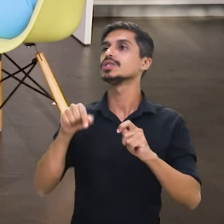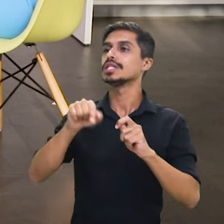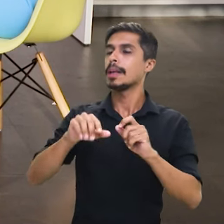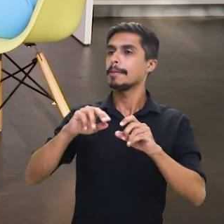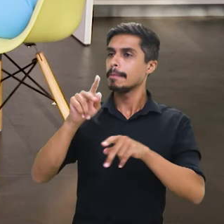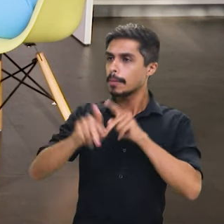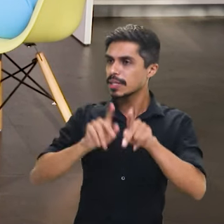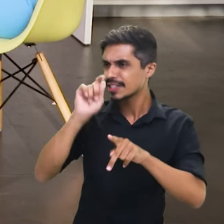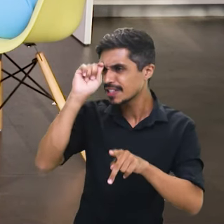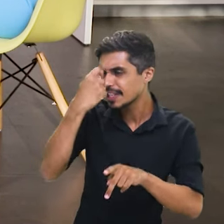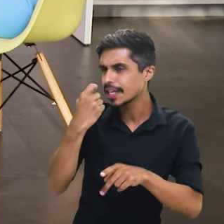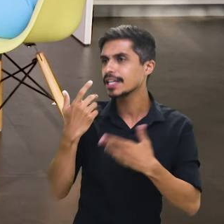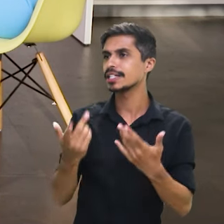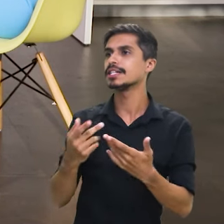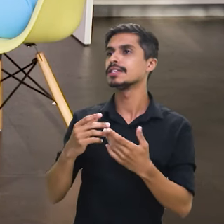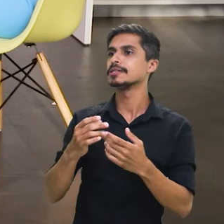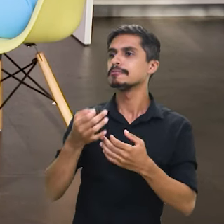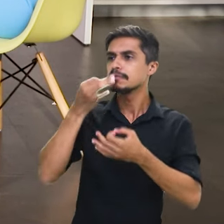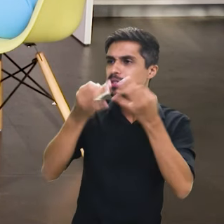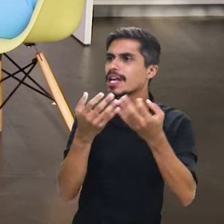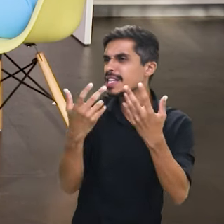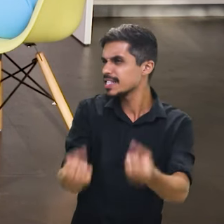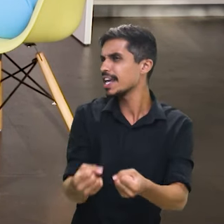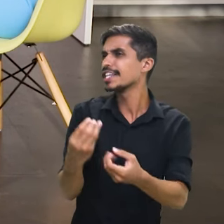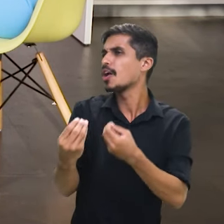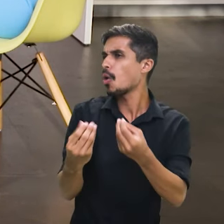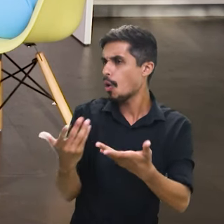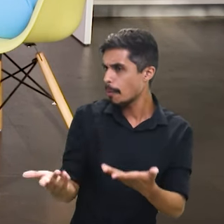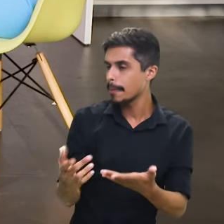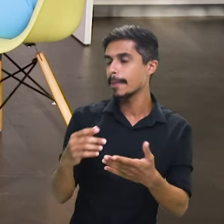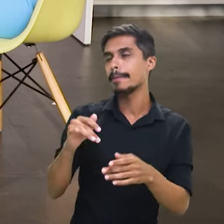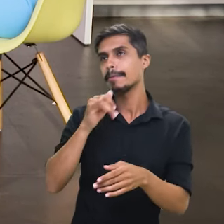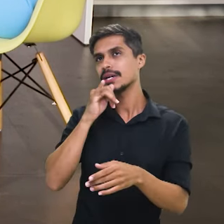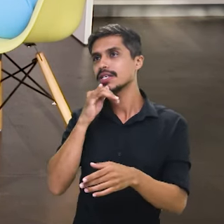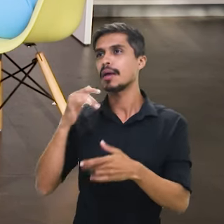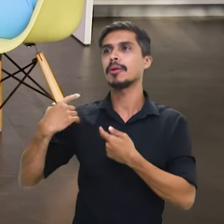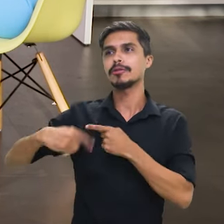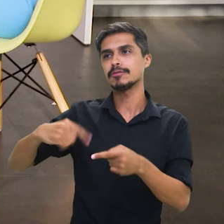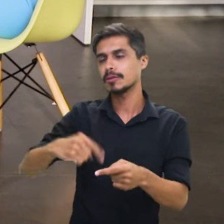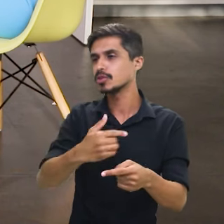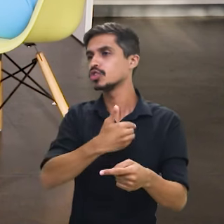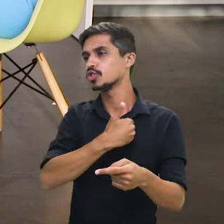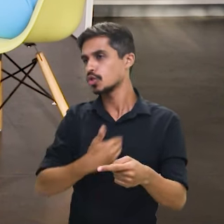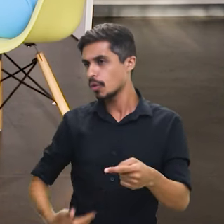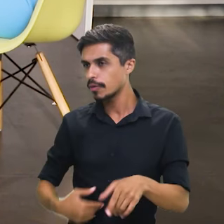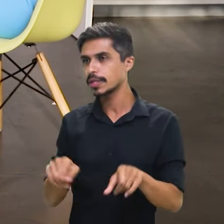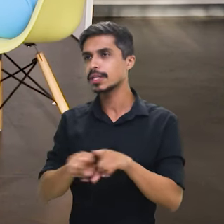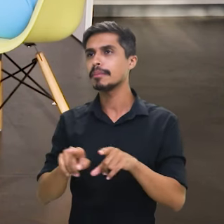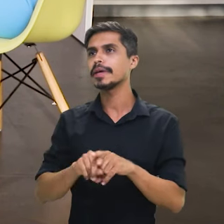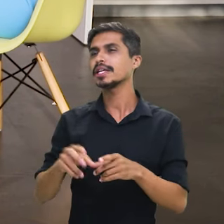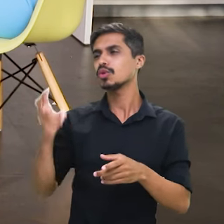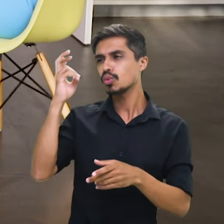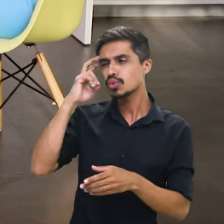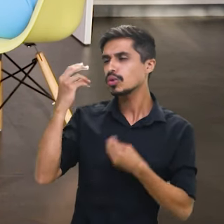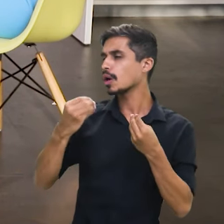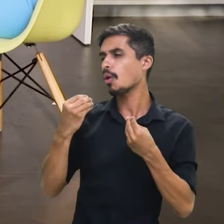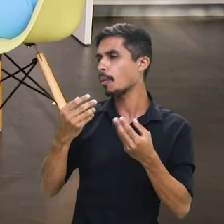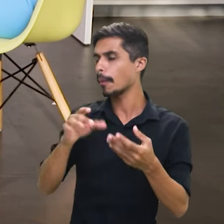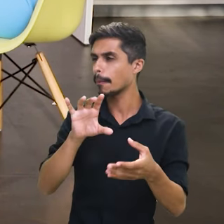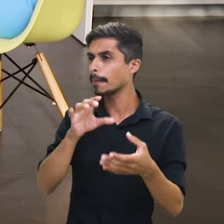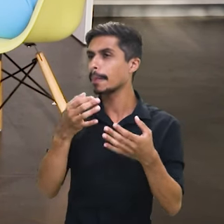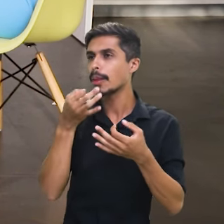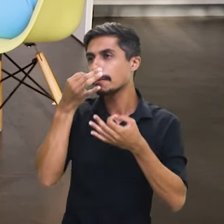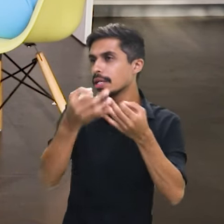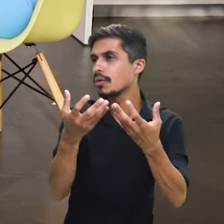as vozes da população negra sejam ouvidas, tanto nas decisões políticas quanto nas decisões para as áreas culturais?